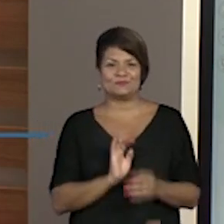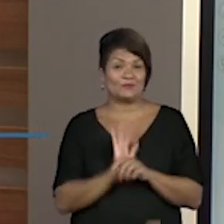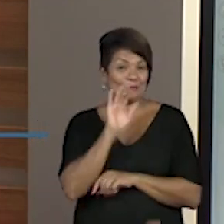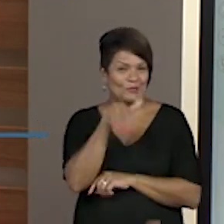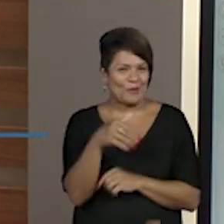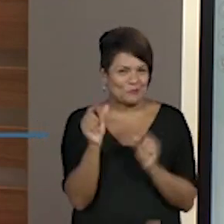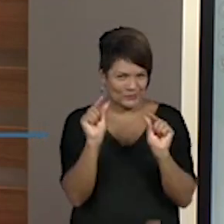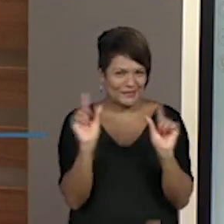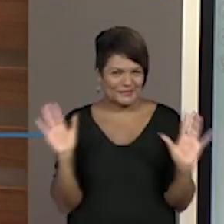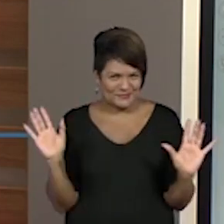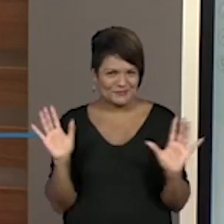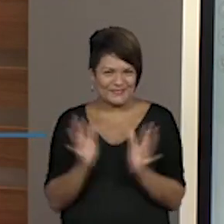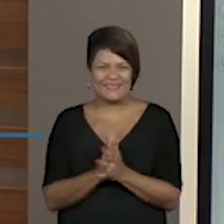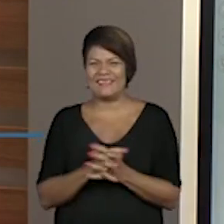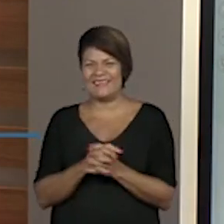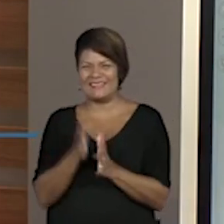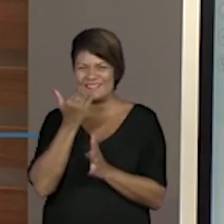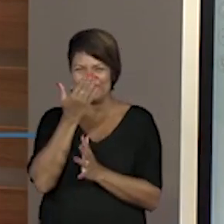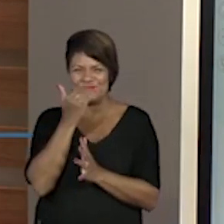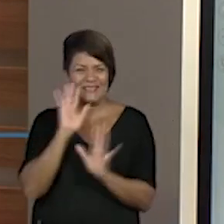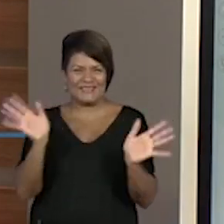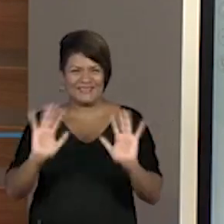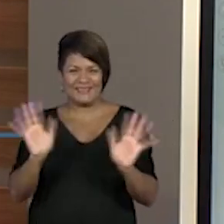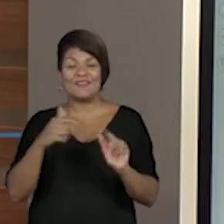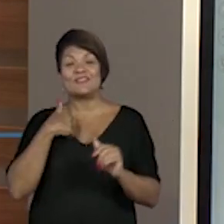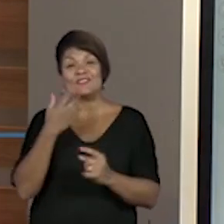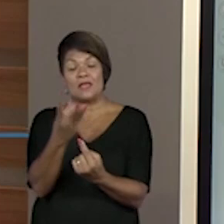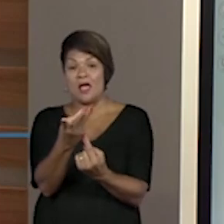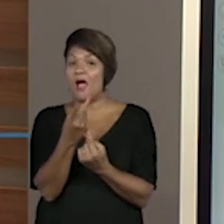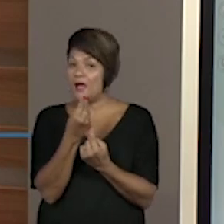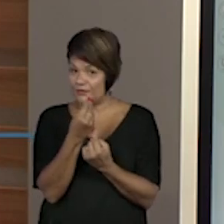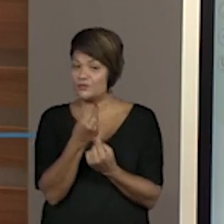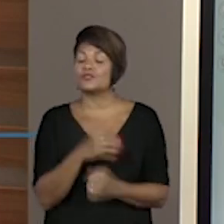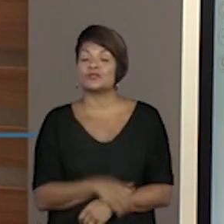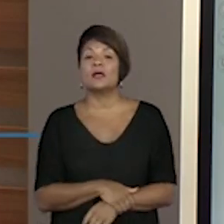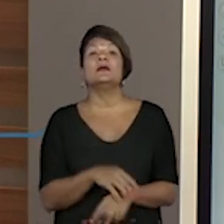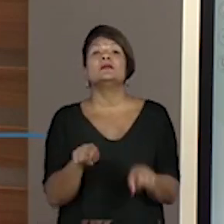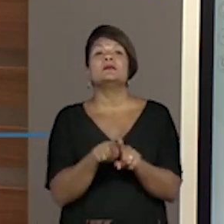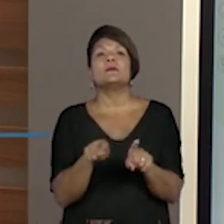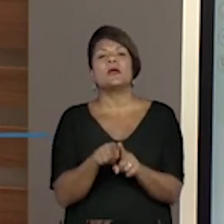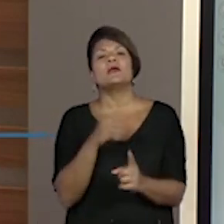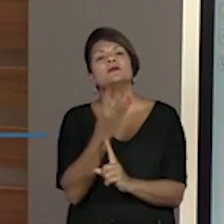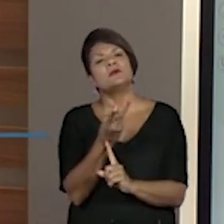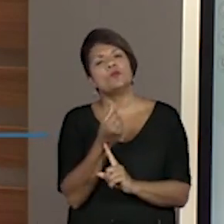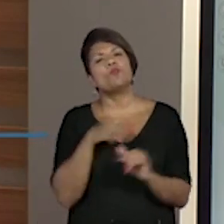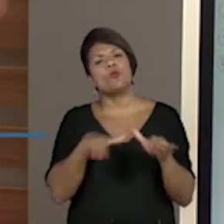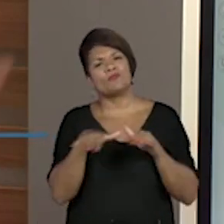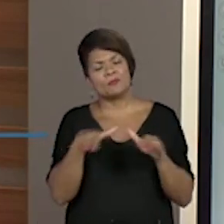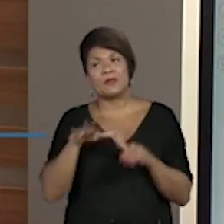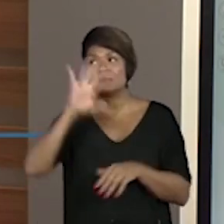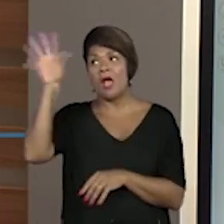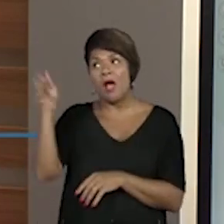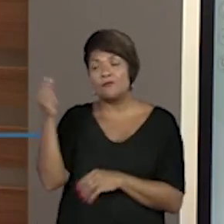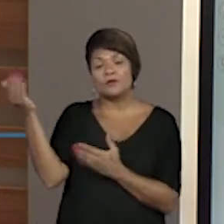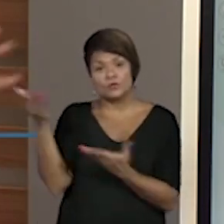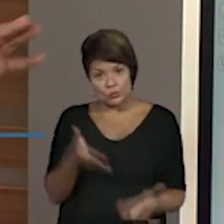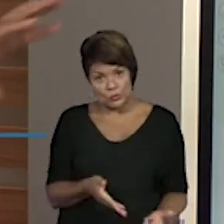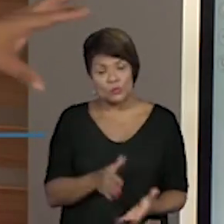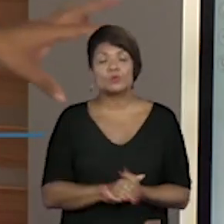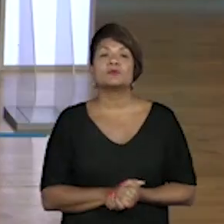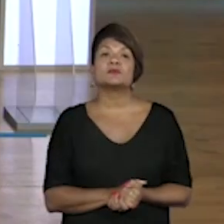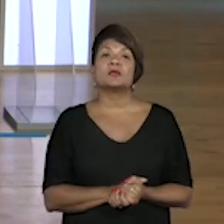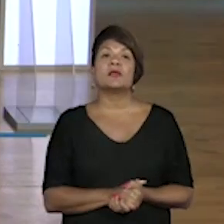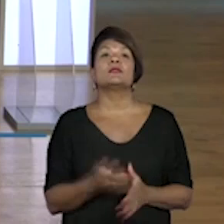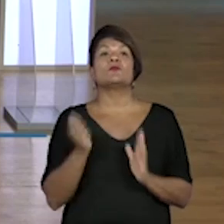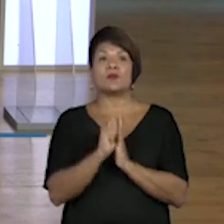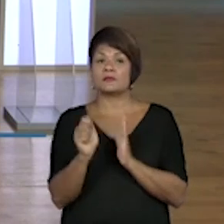de falar um pouco de comida e vamos falar um pouco de arte. A falou também aqui dos movimentos artísticos que a África trouxe. Então a gente